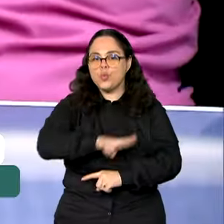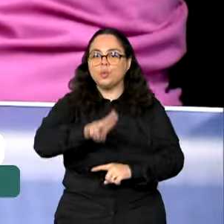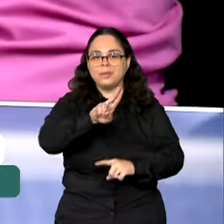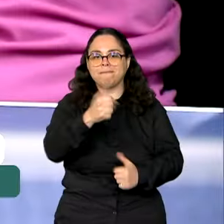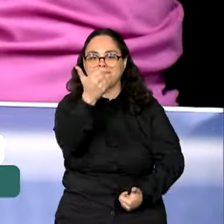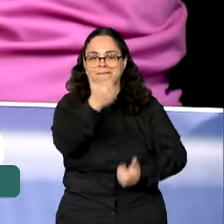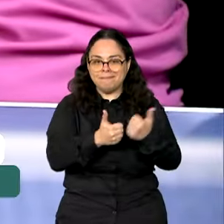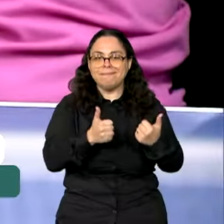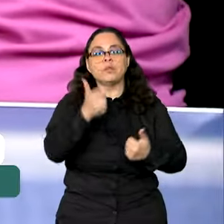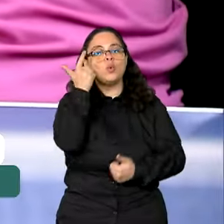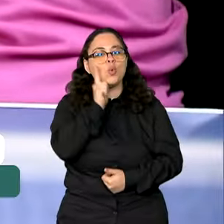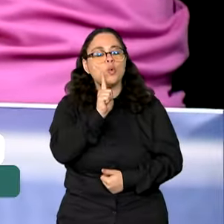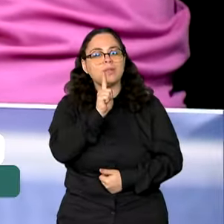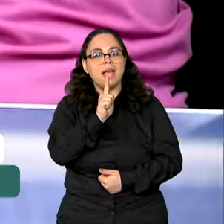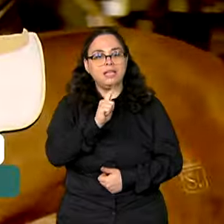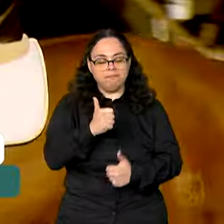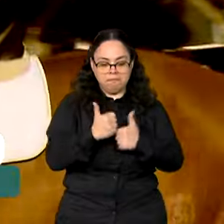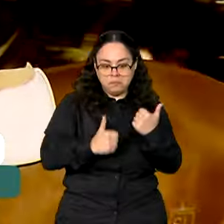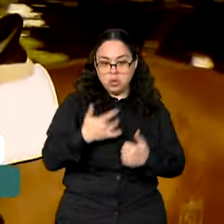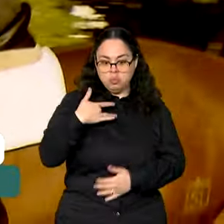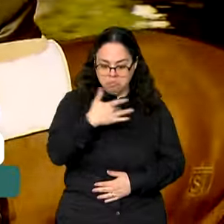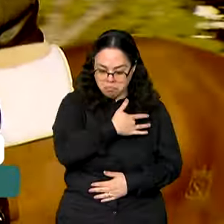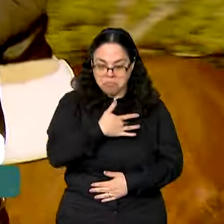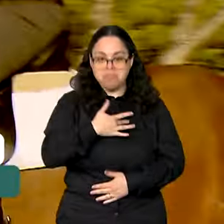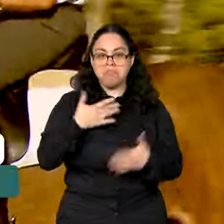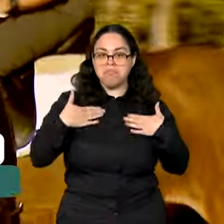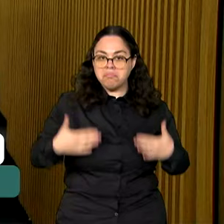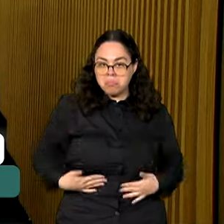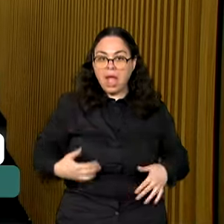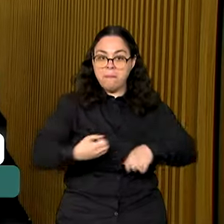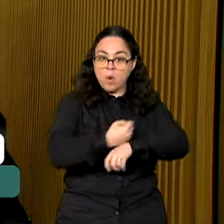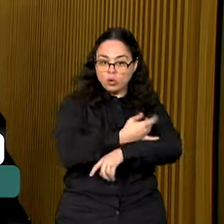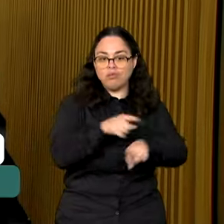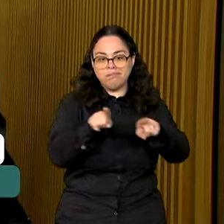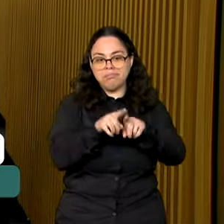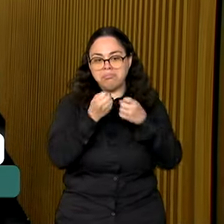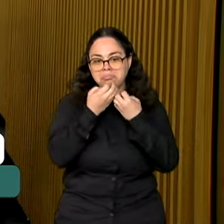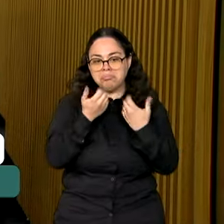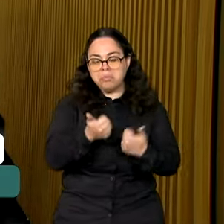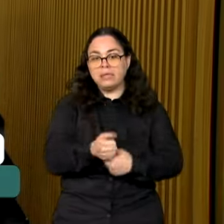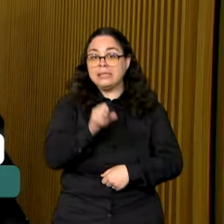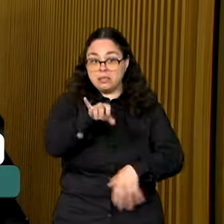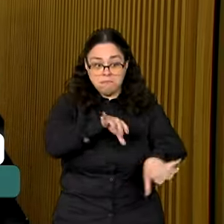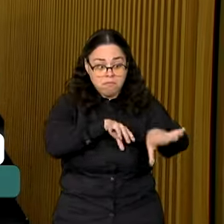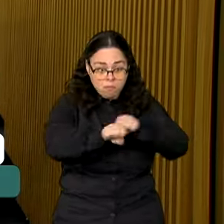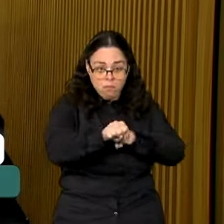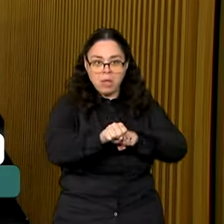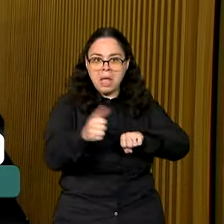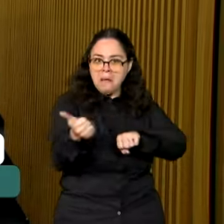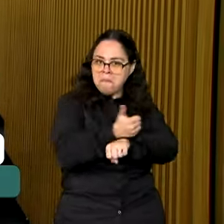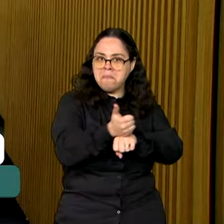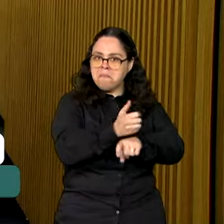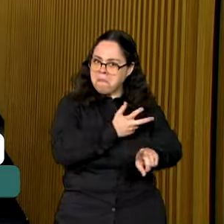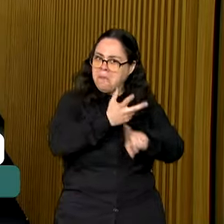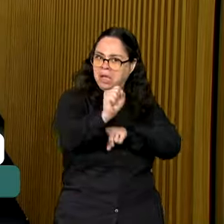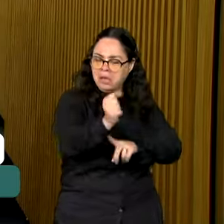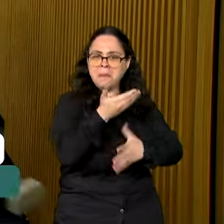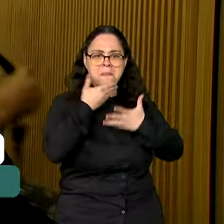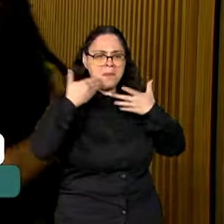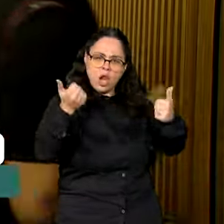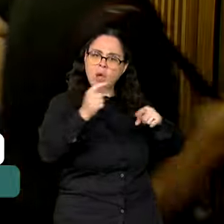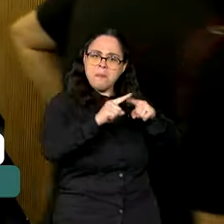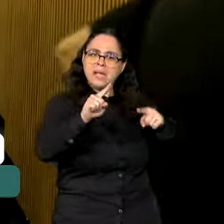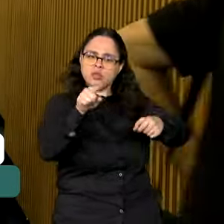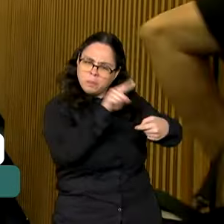para gerar bem-estar físico, social e emocional. Se a gente puder formar atletas, campeões, melhor ainda.